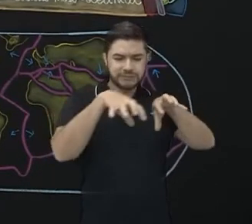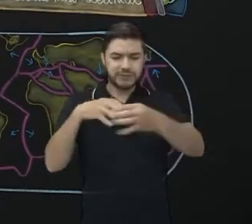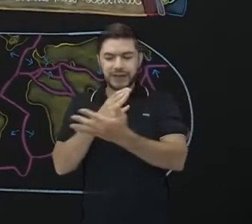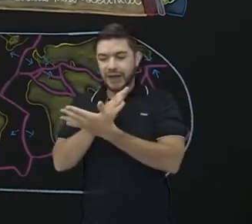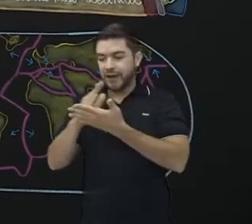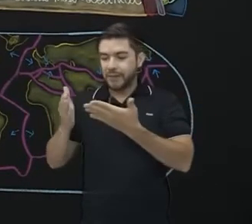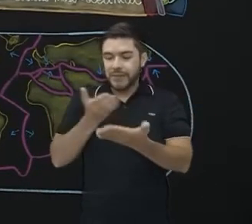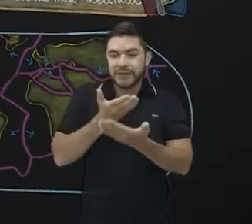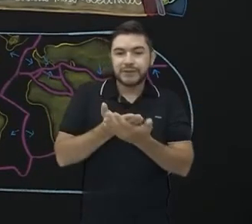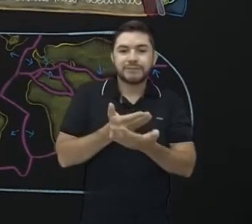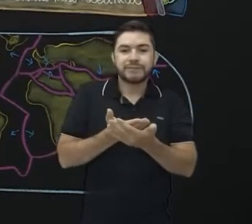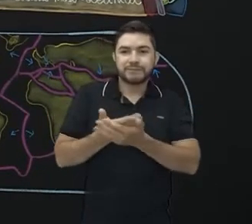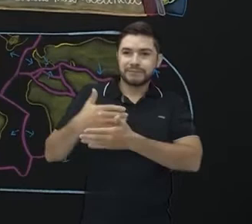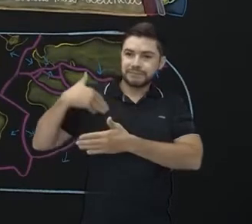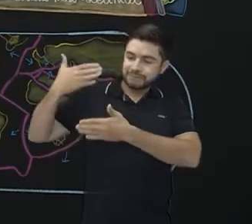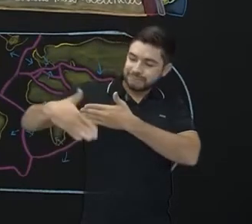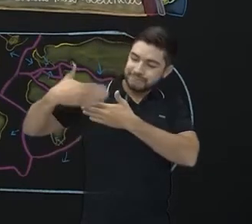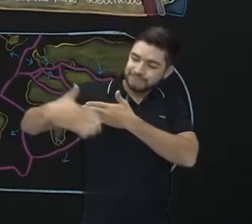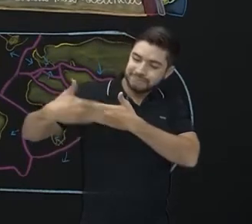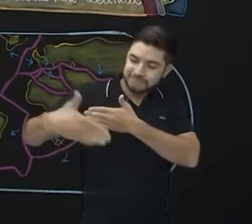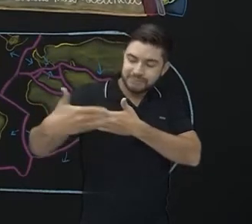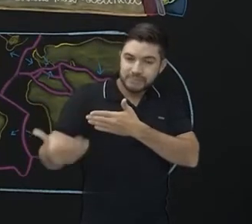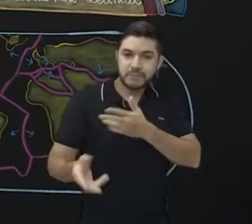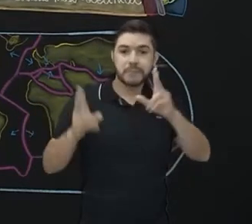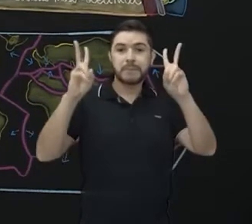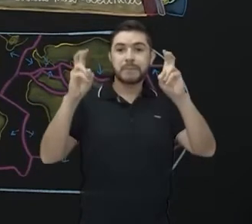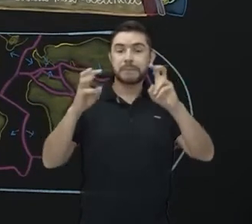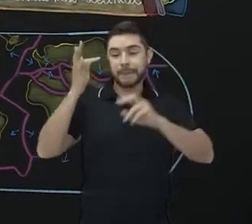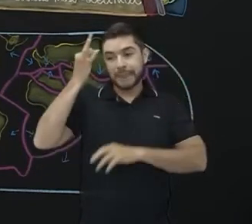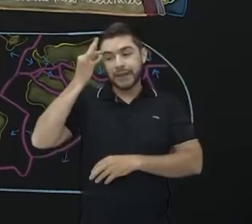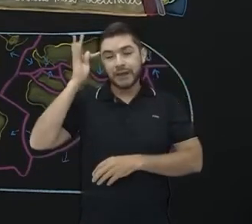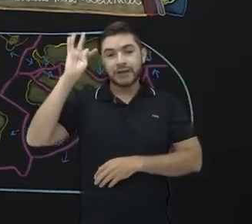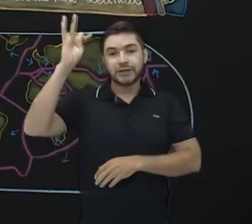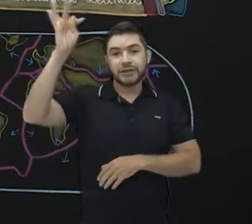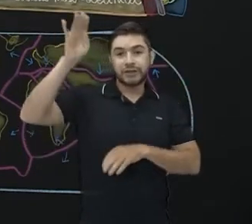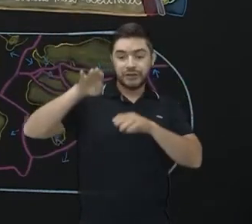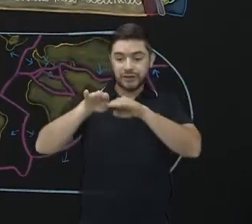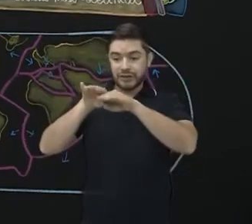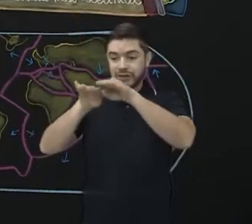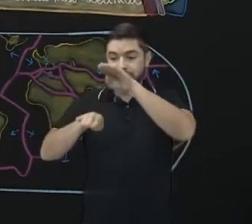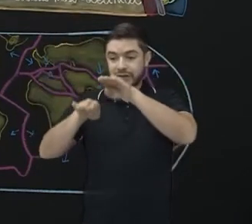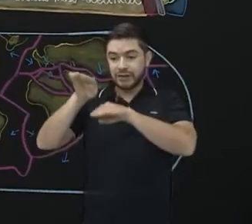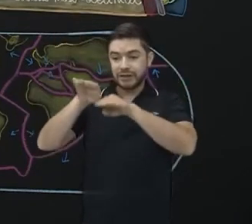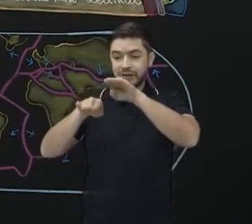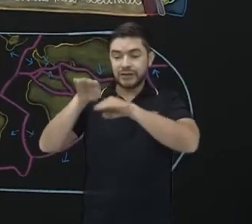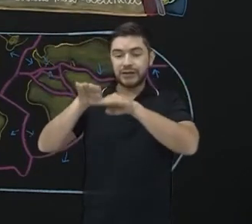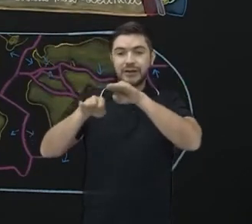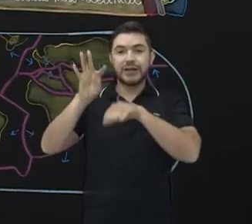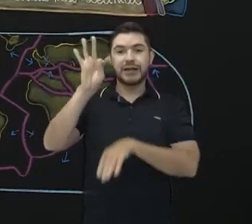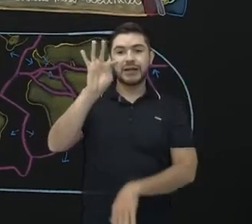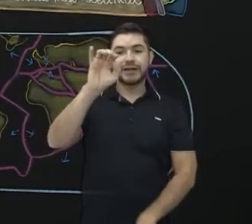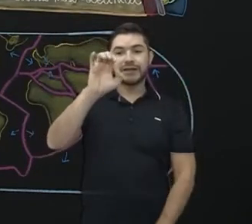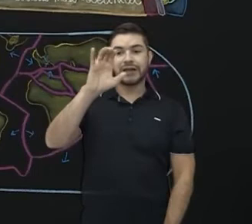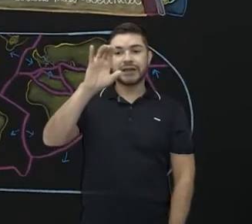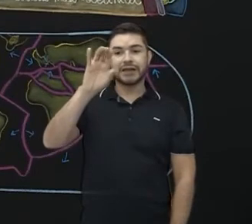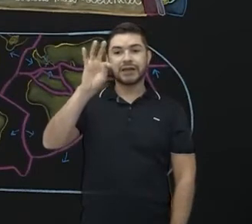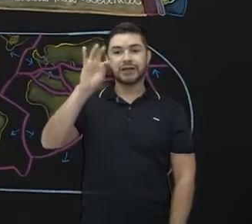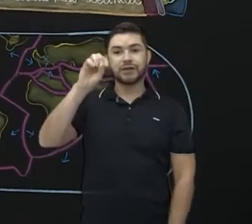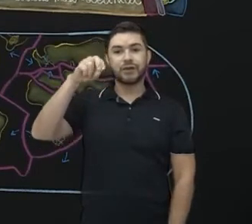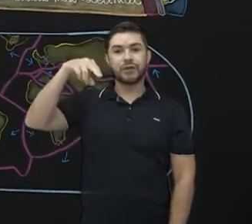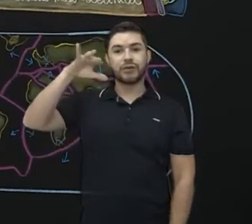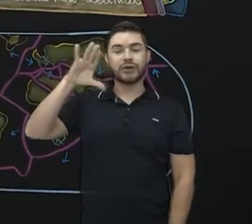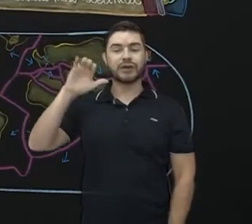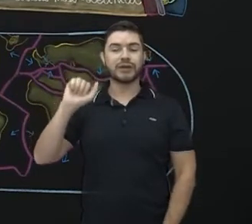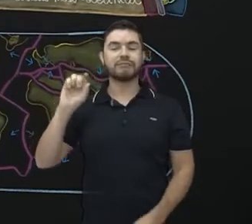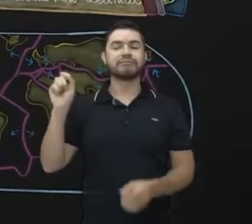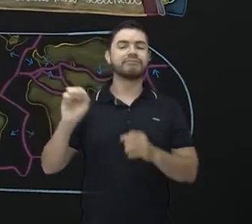fase desse processo, que se chama teoria das placas tectônicas. Então, esse processo vai